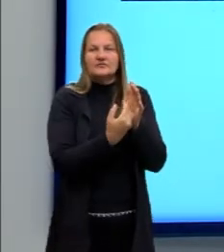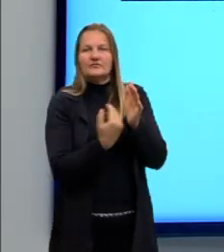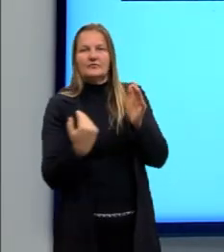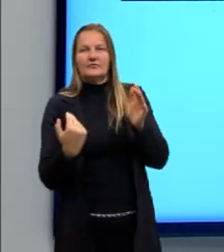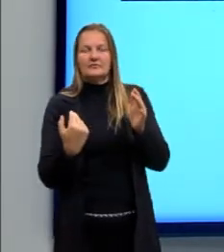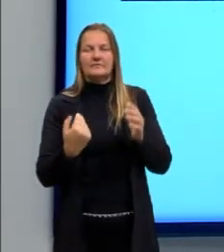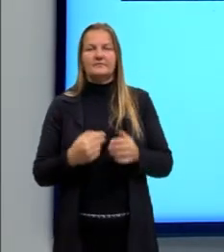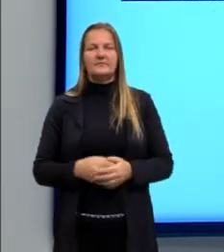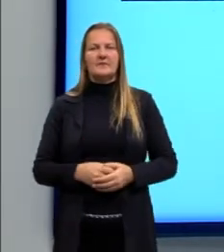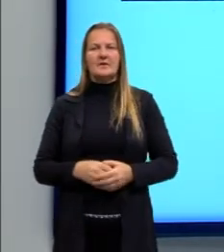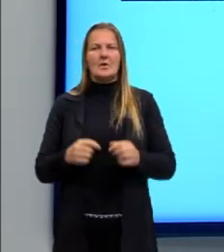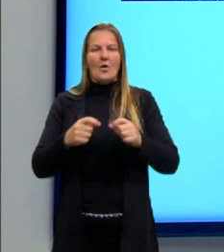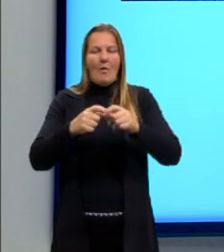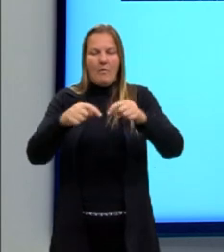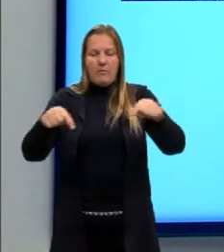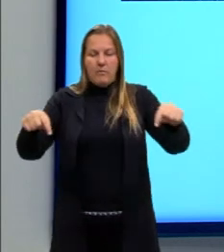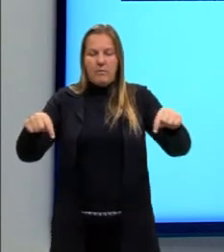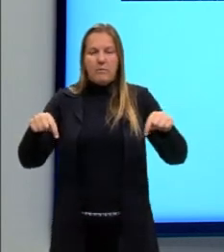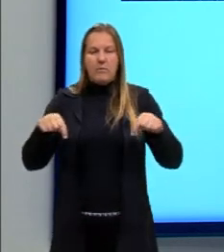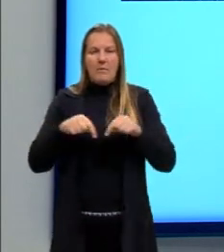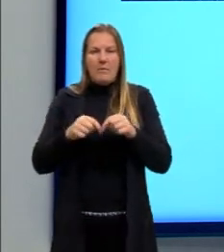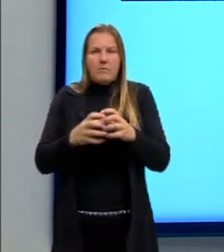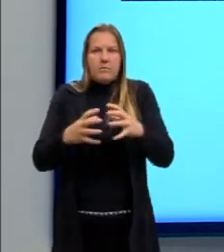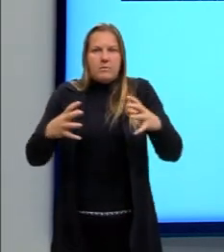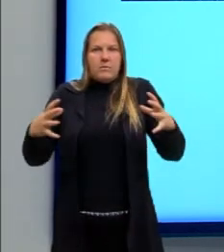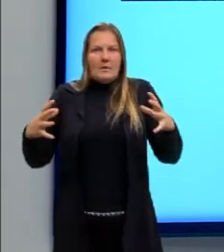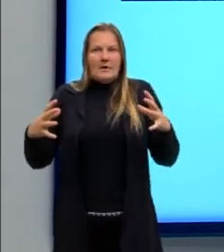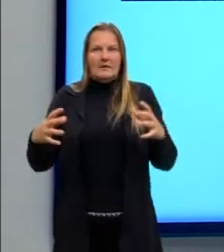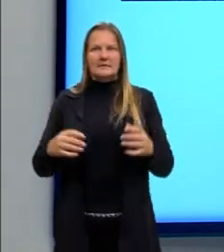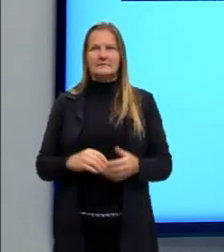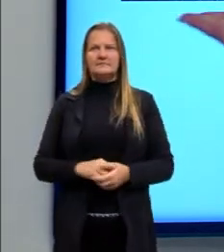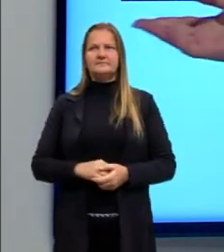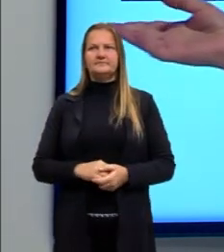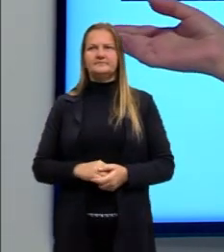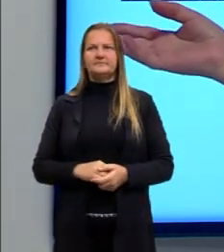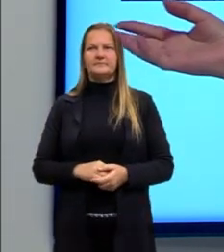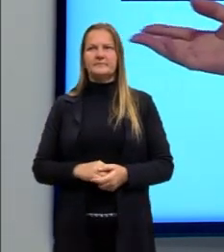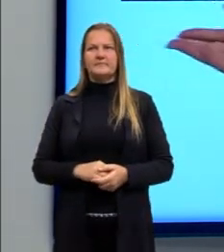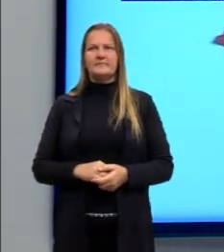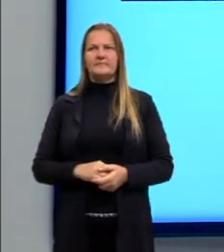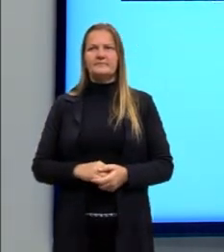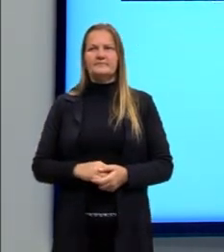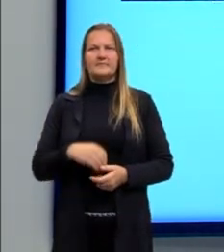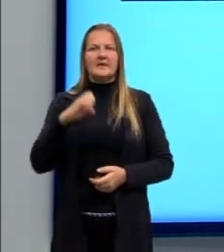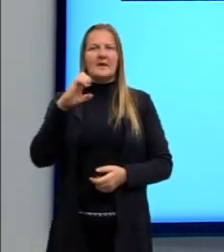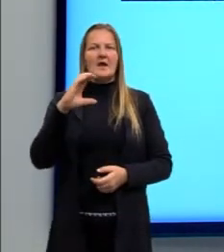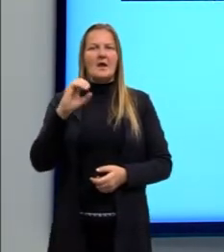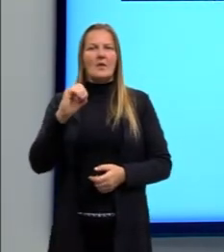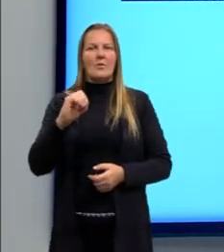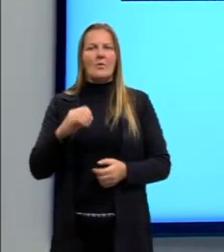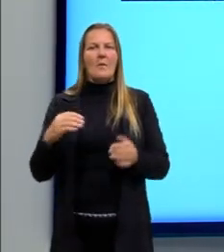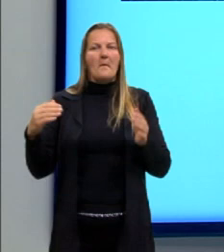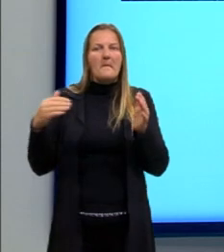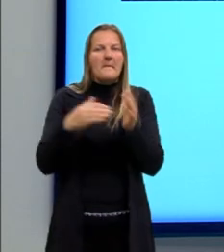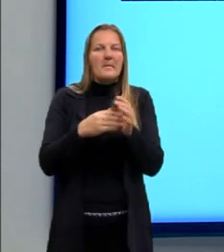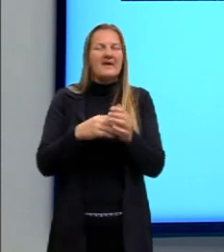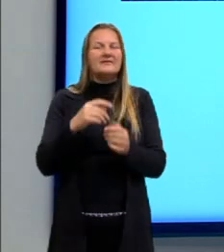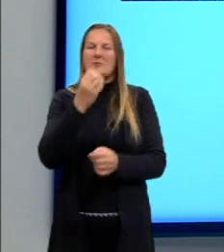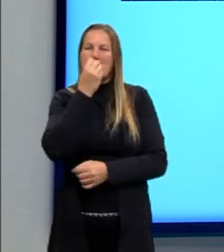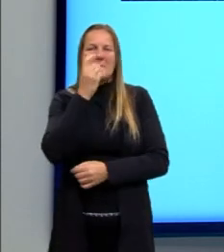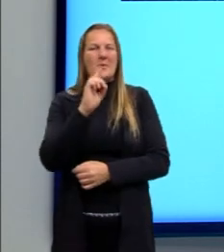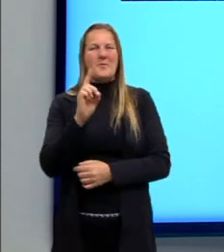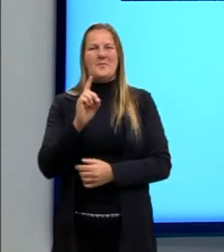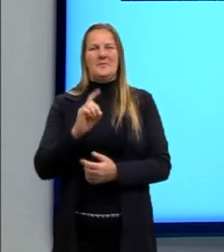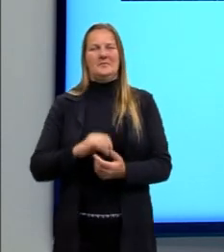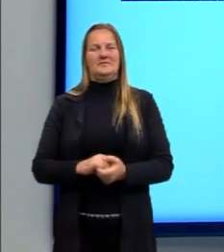ambientes maiores e mais vazios, a gente consegue ter um eco muito bom. Mas para algumas coisas esse